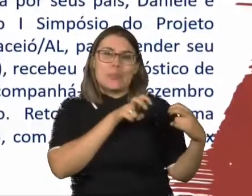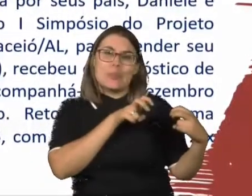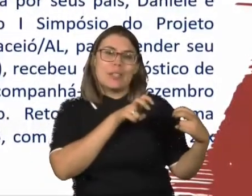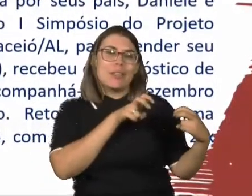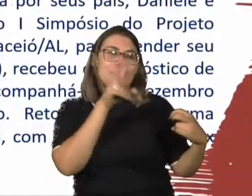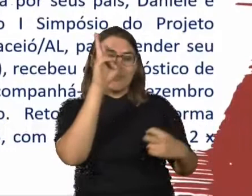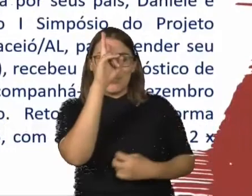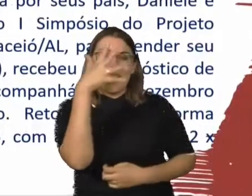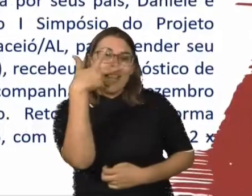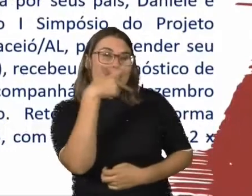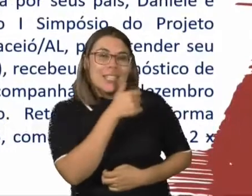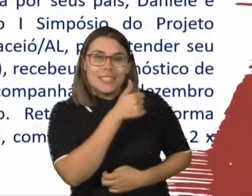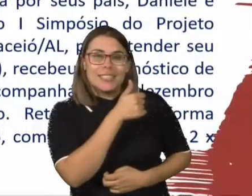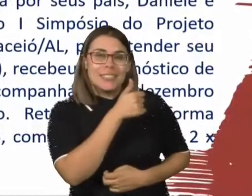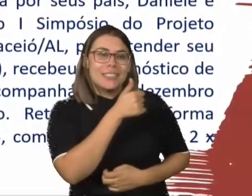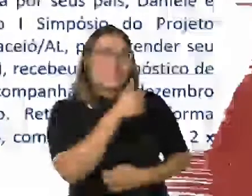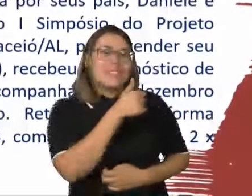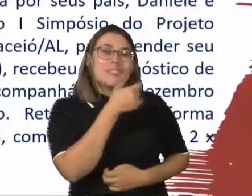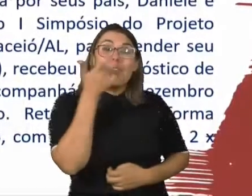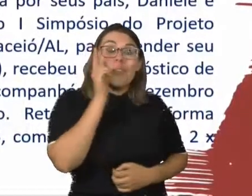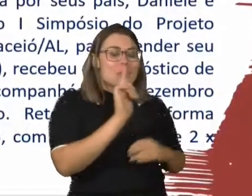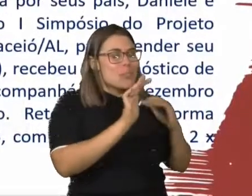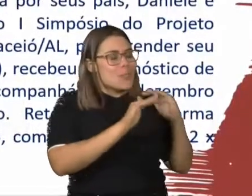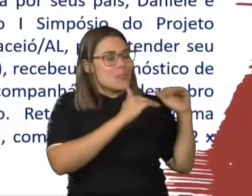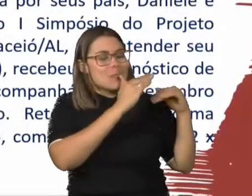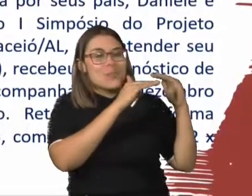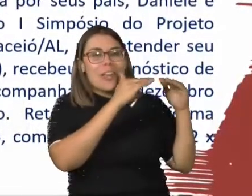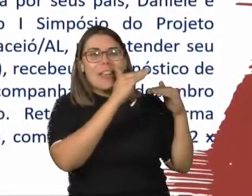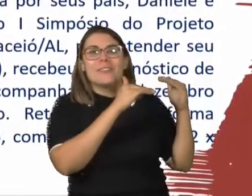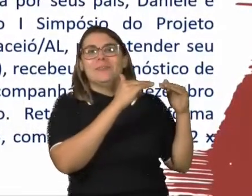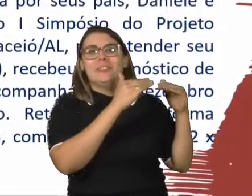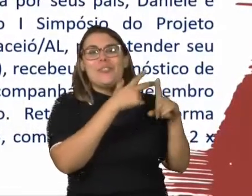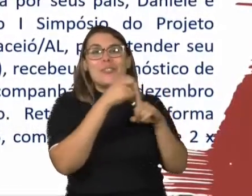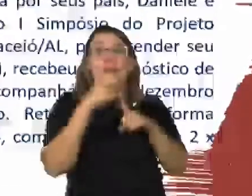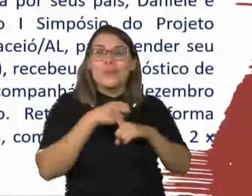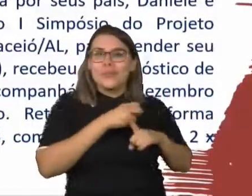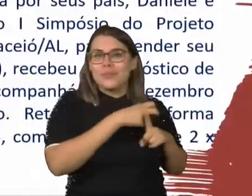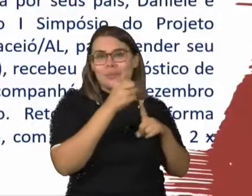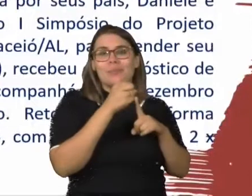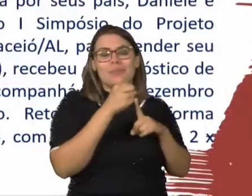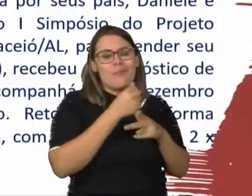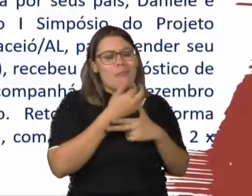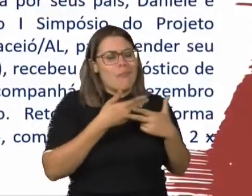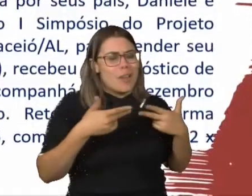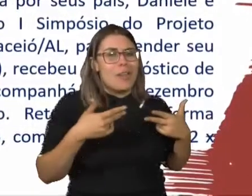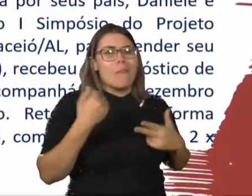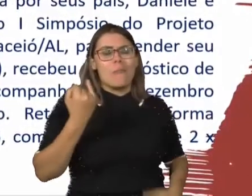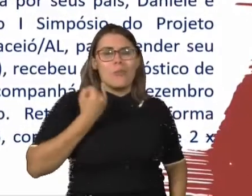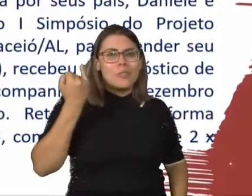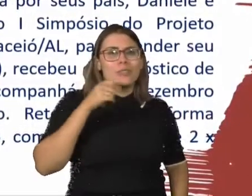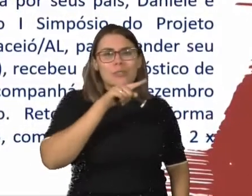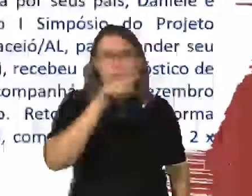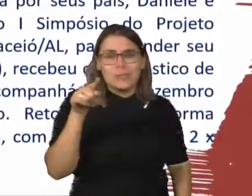história linda. É uma história de muitos ganhos e de conquistas. E é importante que eu diga para todos que estão nos ouvindo que eu